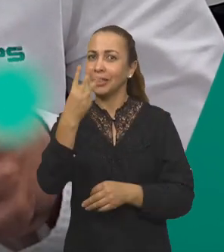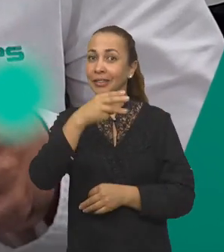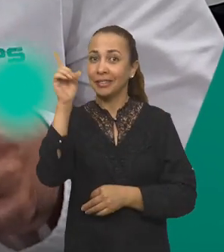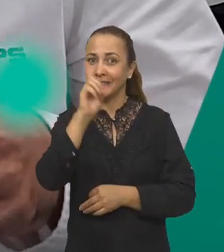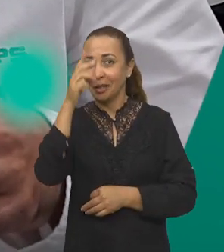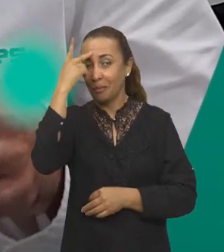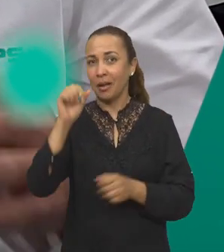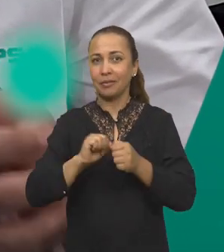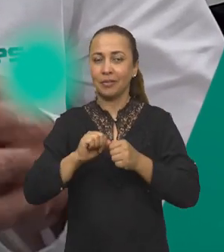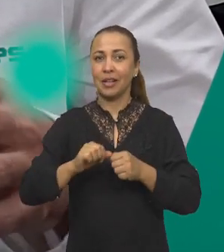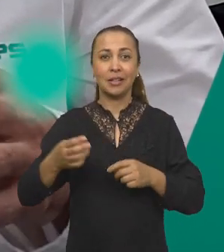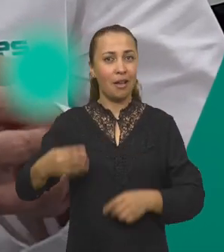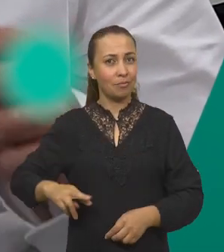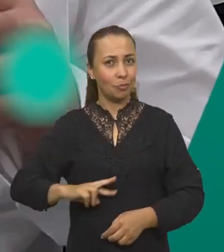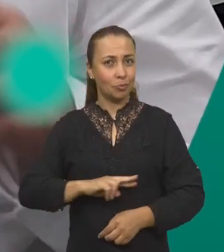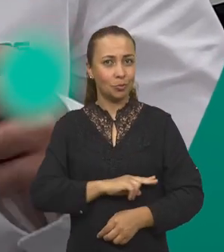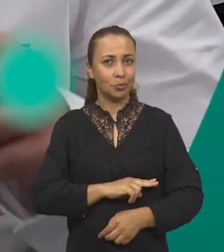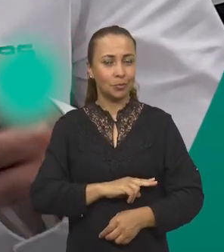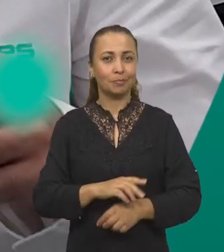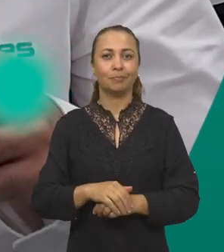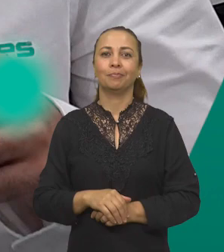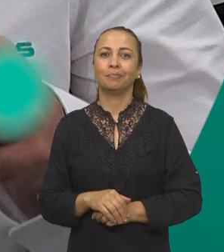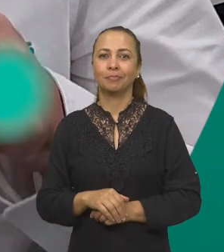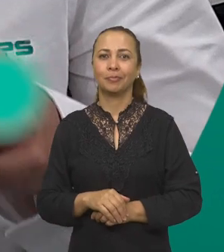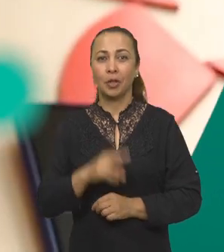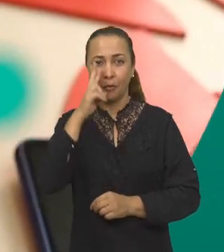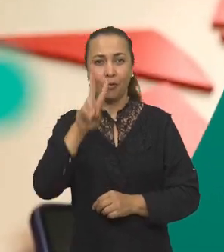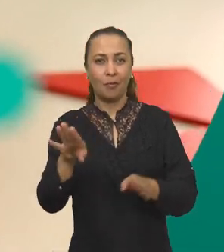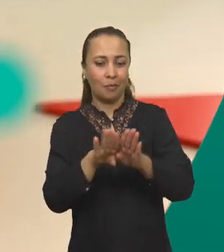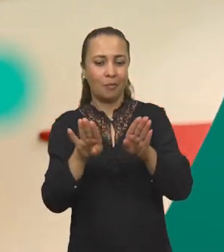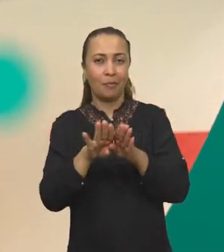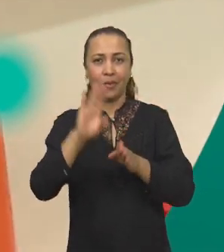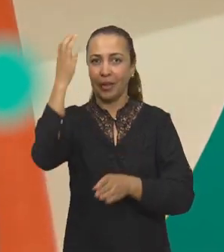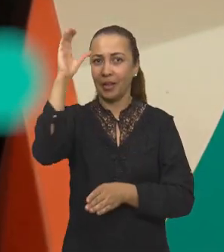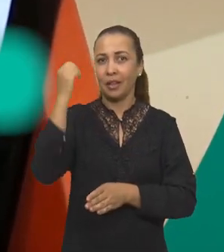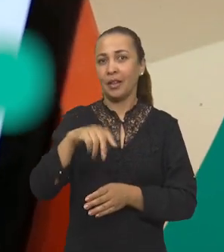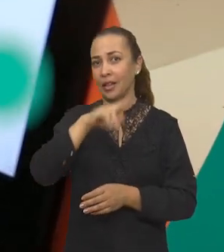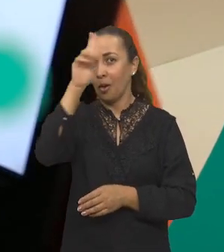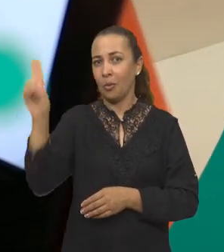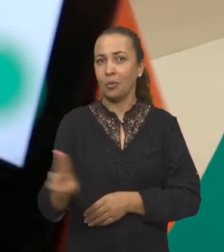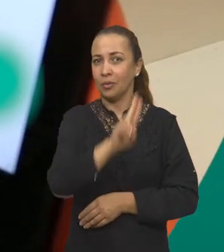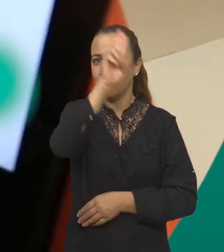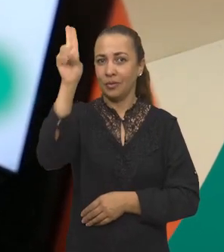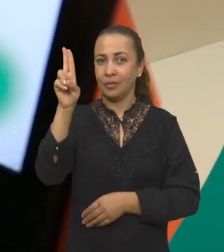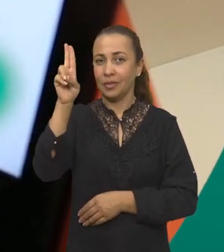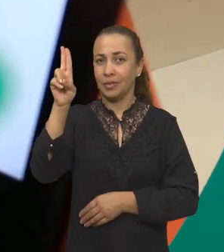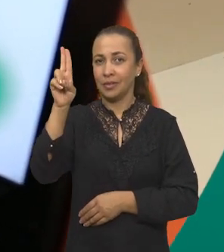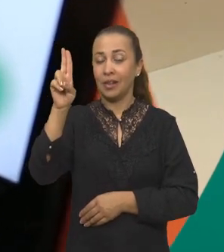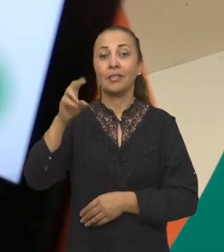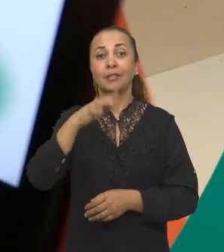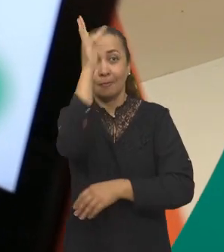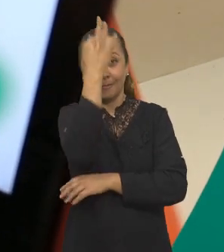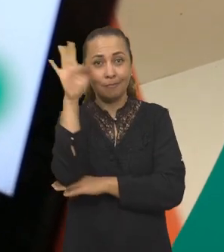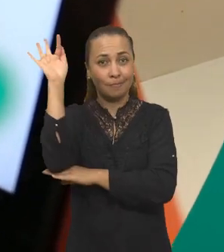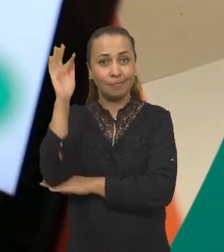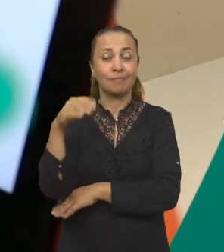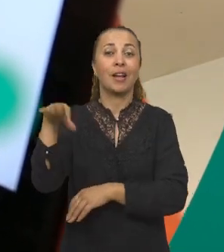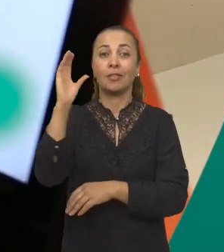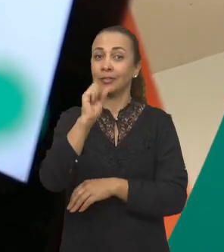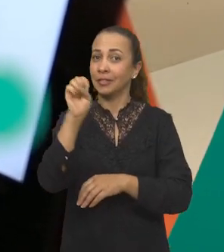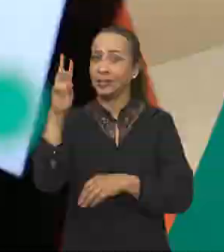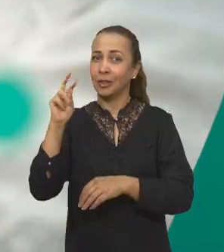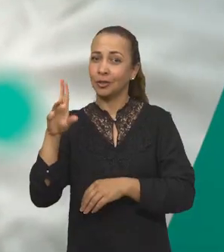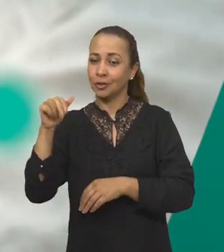para auxiliar a realização de cirurgias ortopédicas. Você vai ver também que cientistas da Universidade Federal de